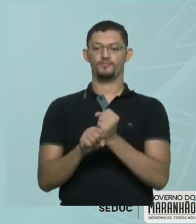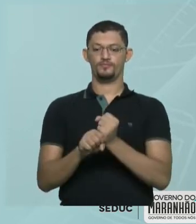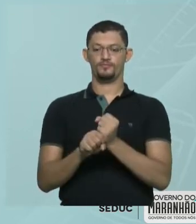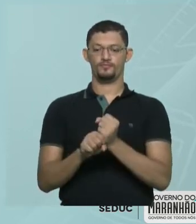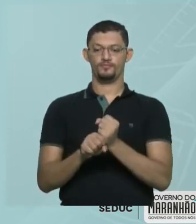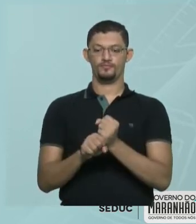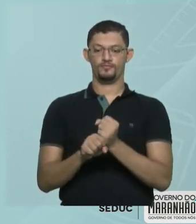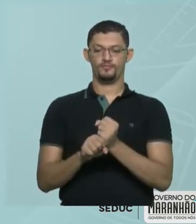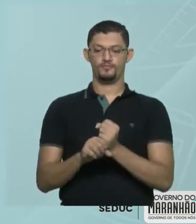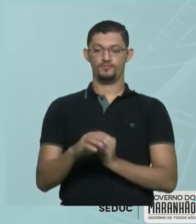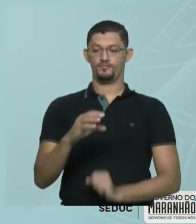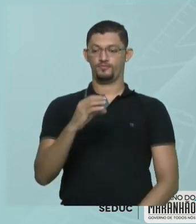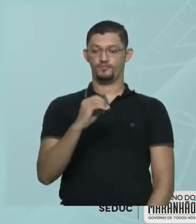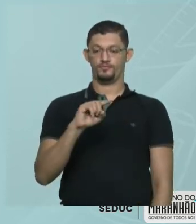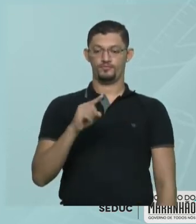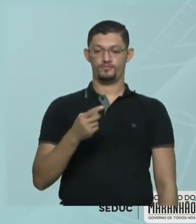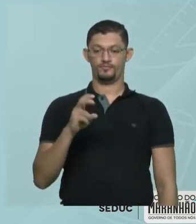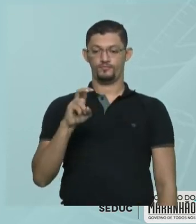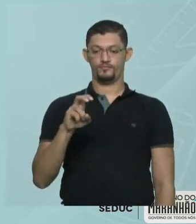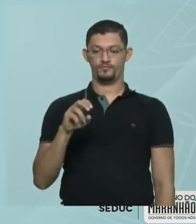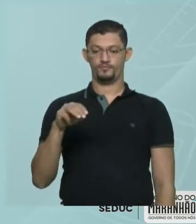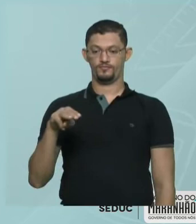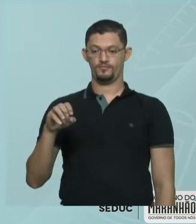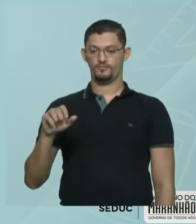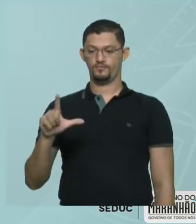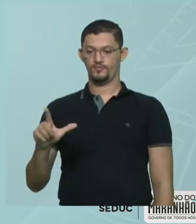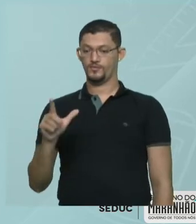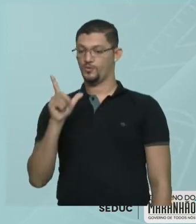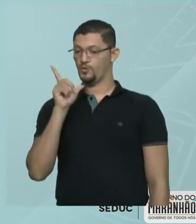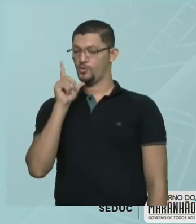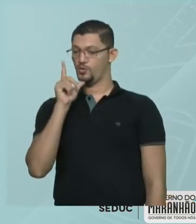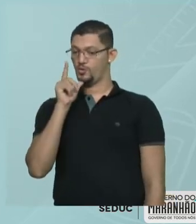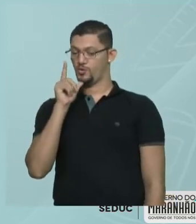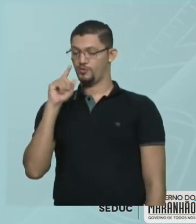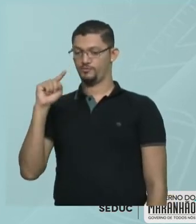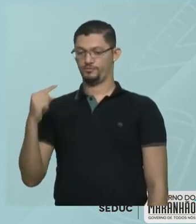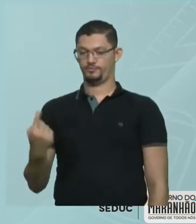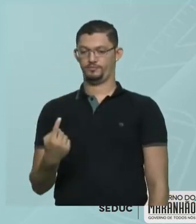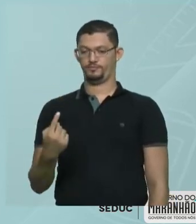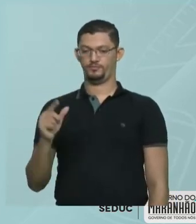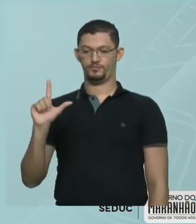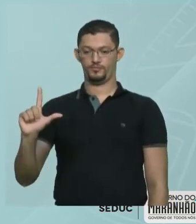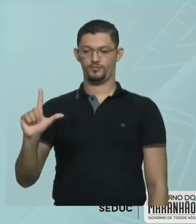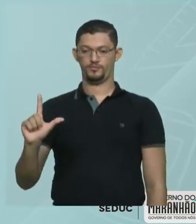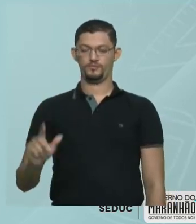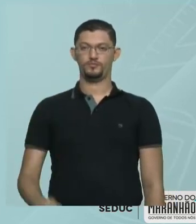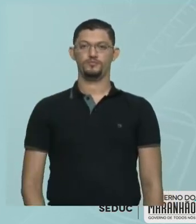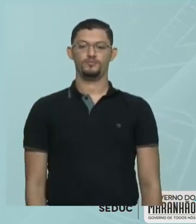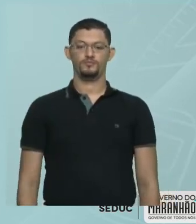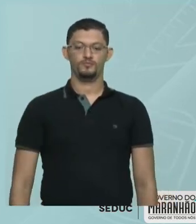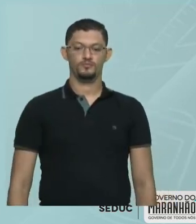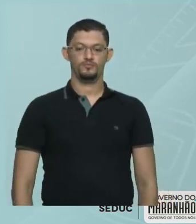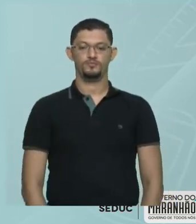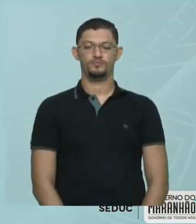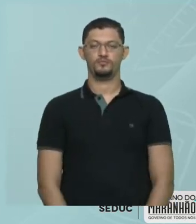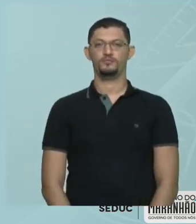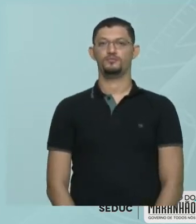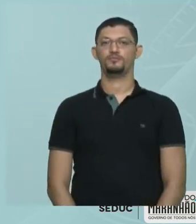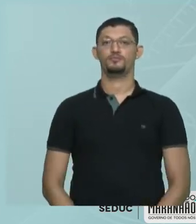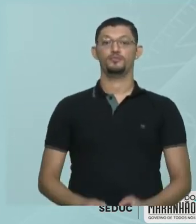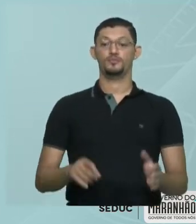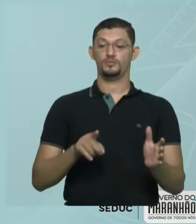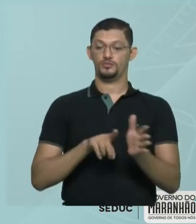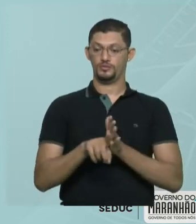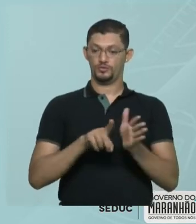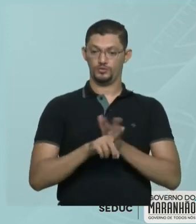vou achar a molaridade 0,5 mol por litro. Então, essa questão é uma questão que te dá alguns